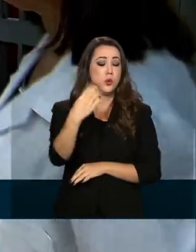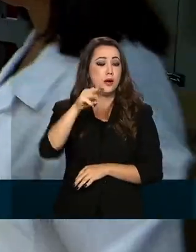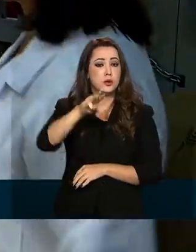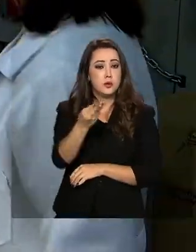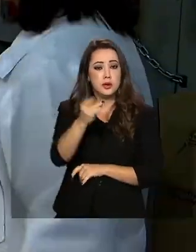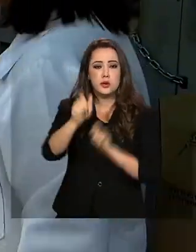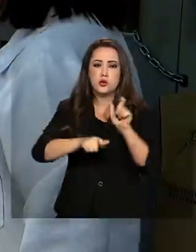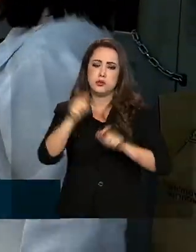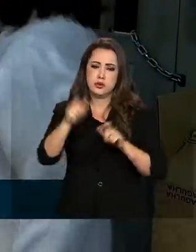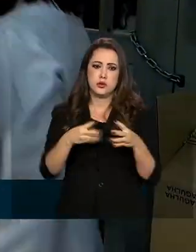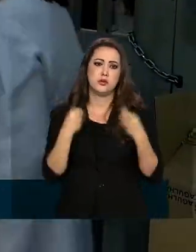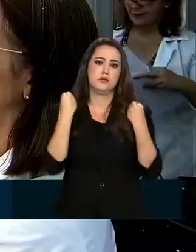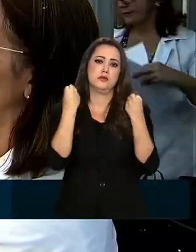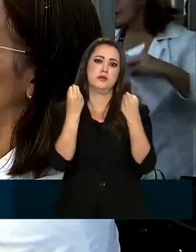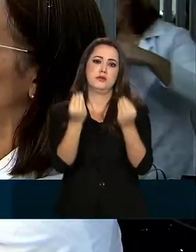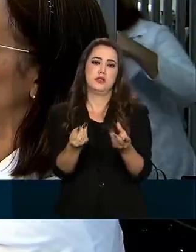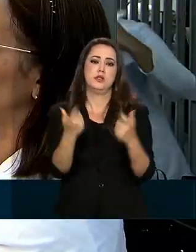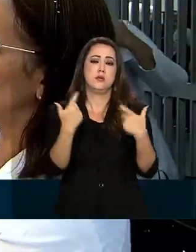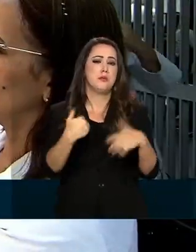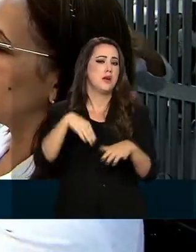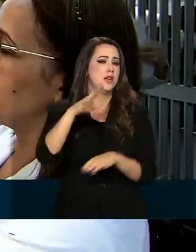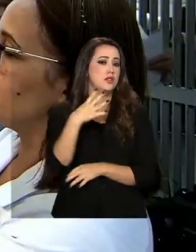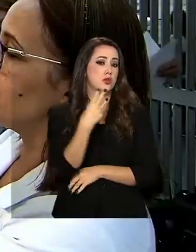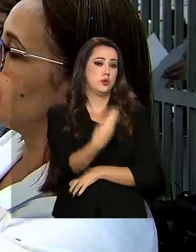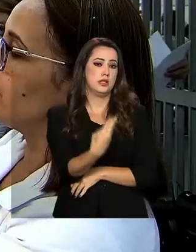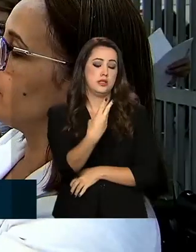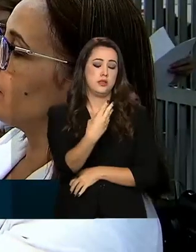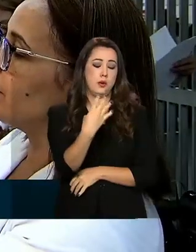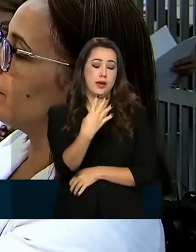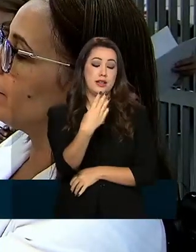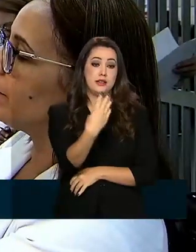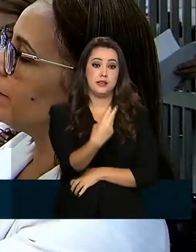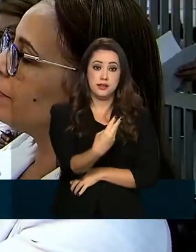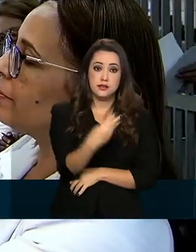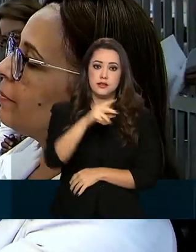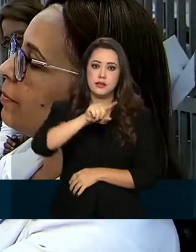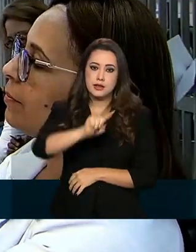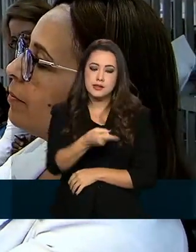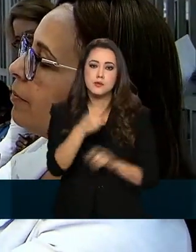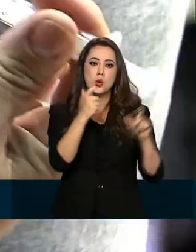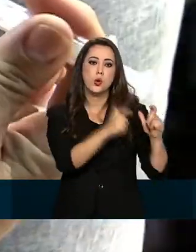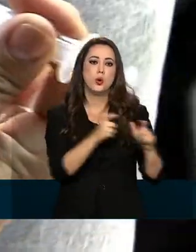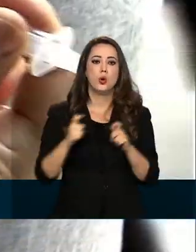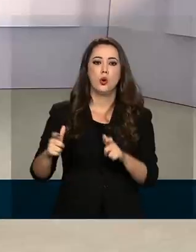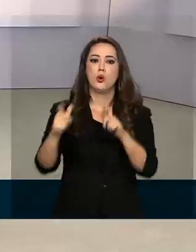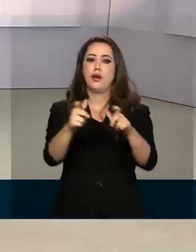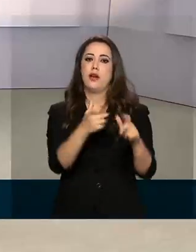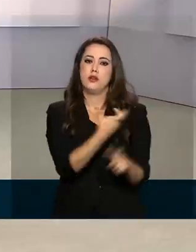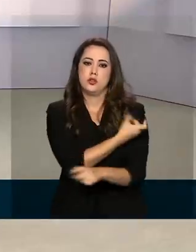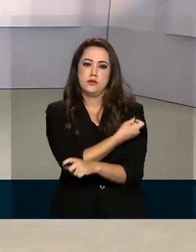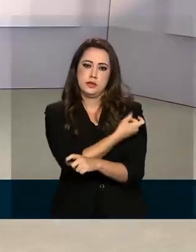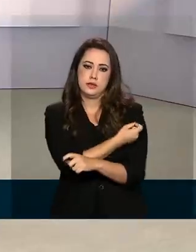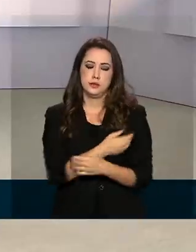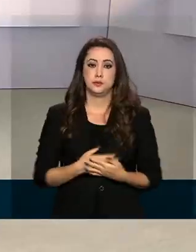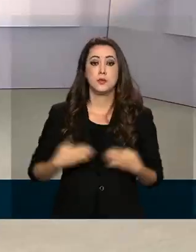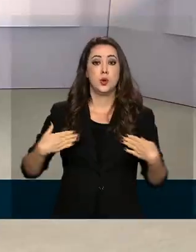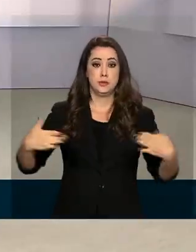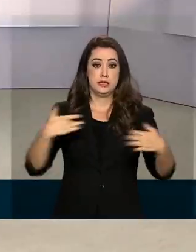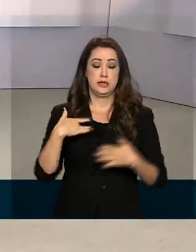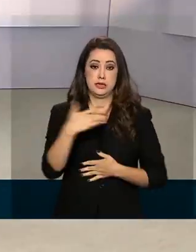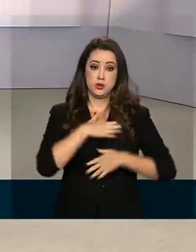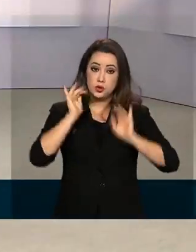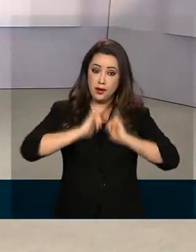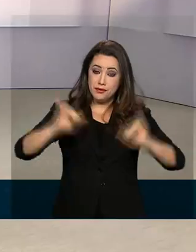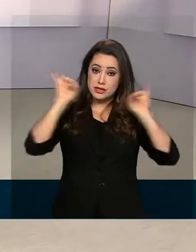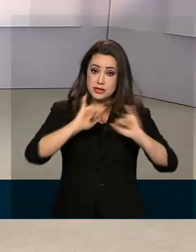vacina foram enviadas para os mais de 43 mil postos de saúde do país. O Ministério faz o alerta de que a